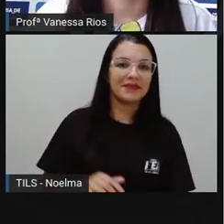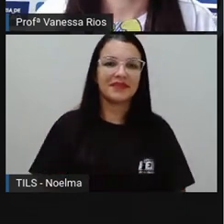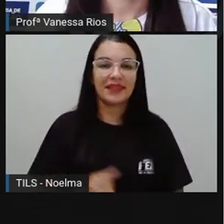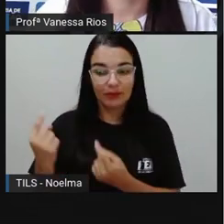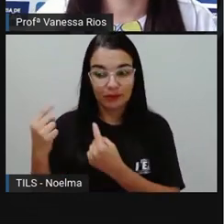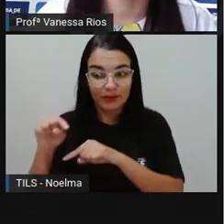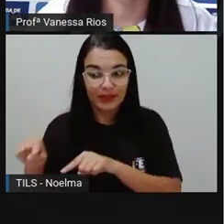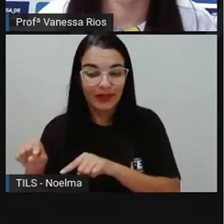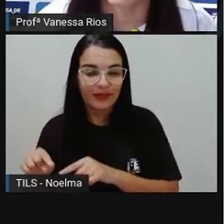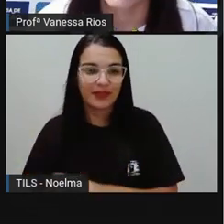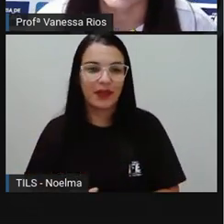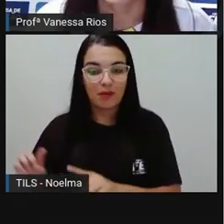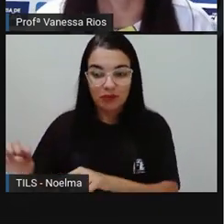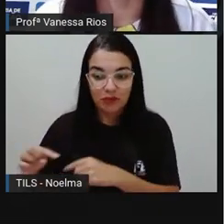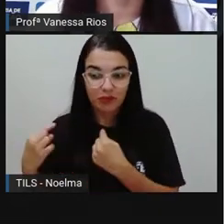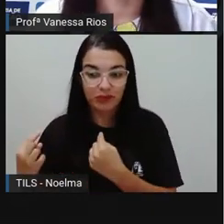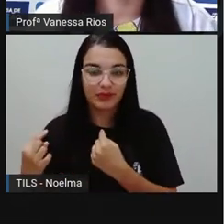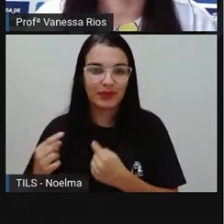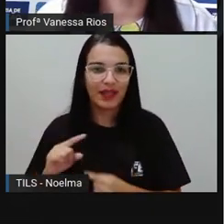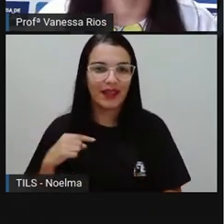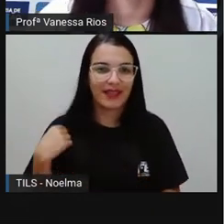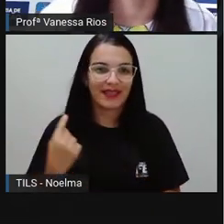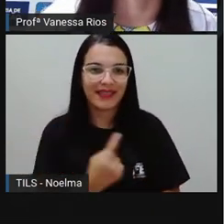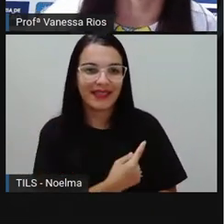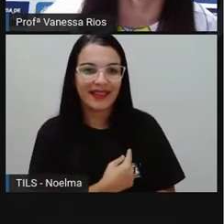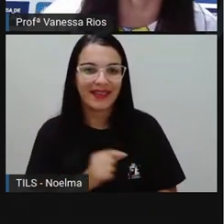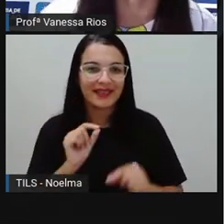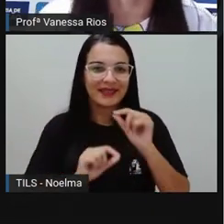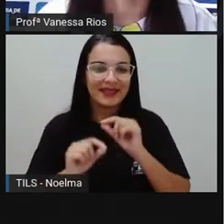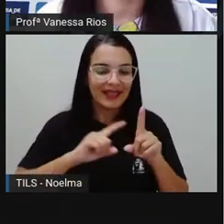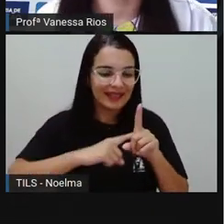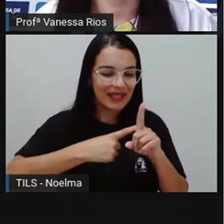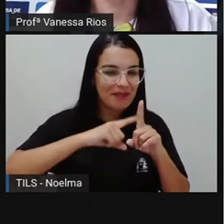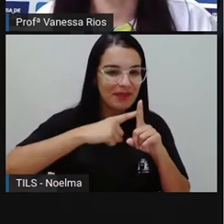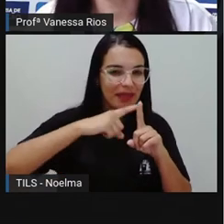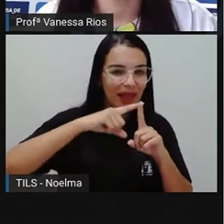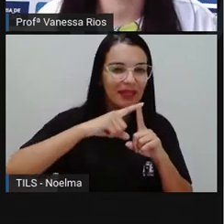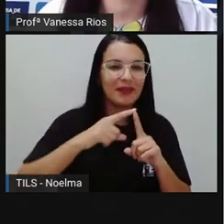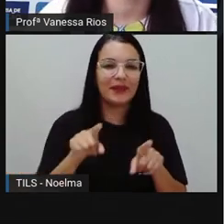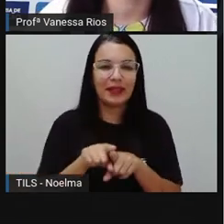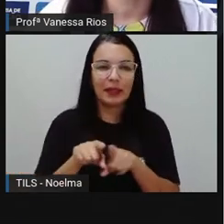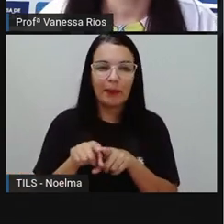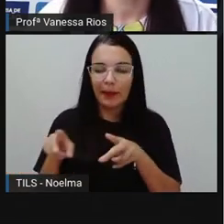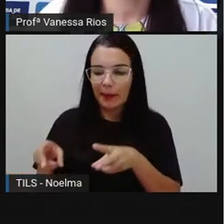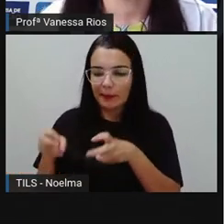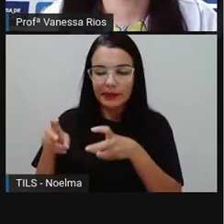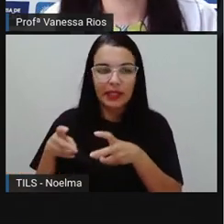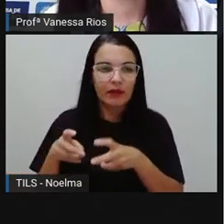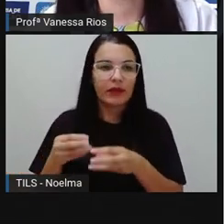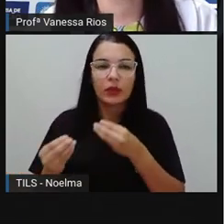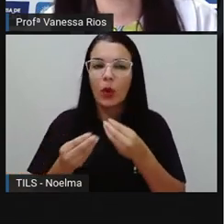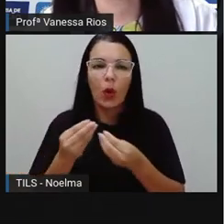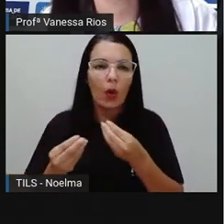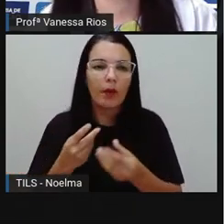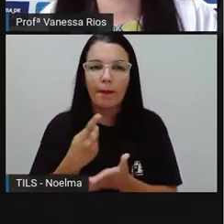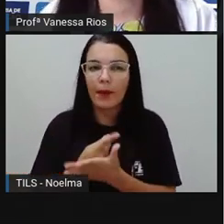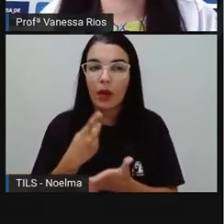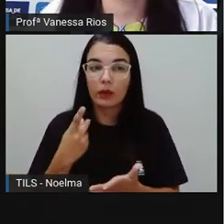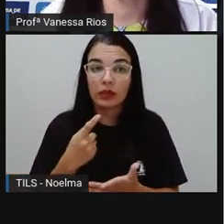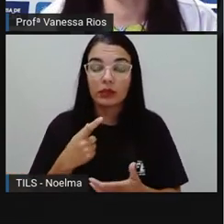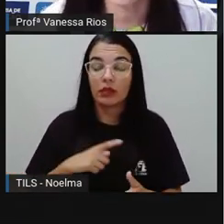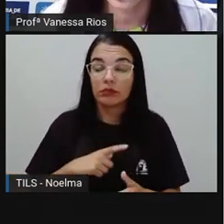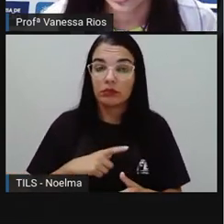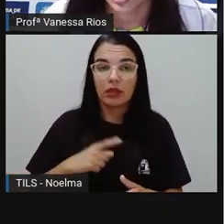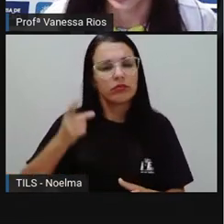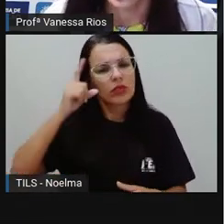nosso desafio, falando aí em temperatura e observando como isso pode acontecer nas nossas